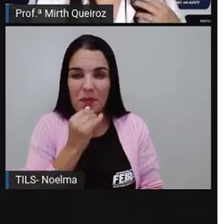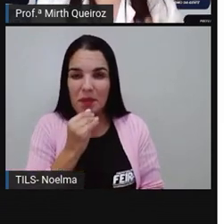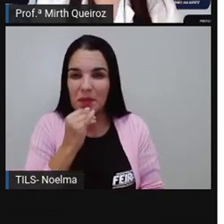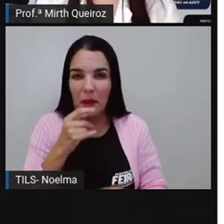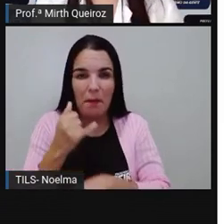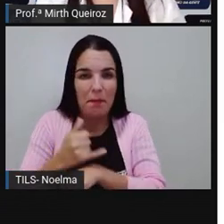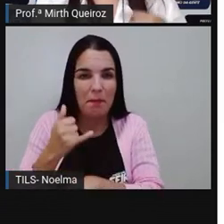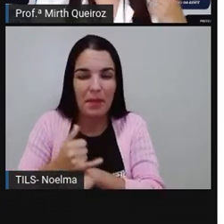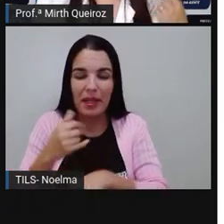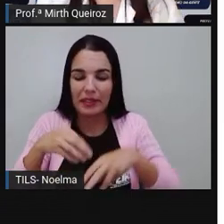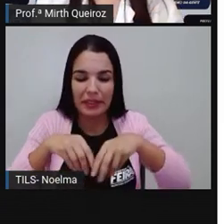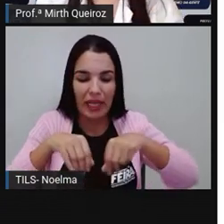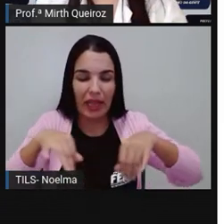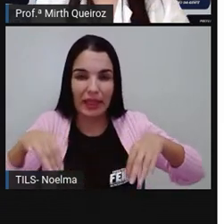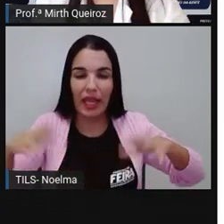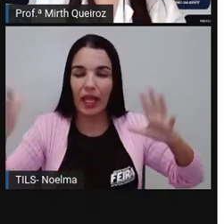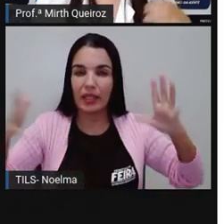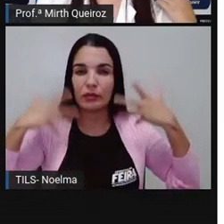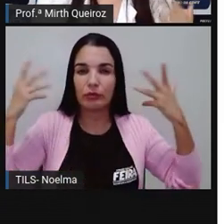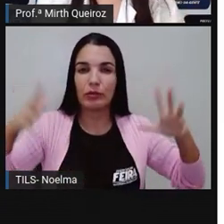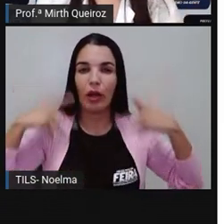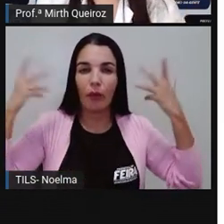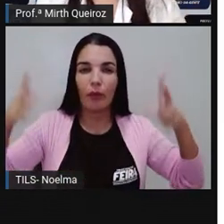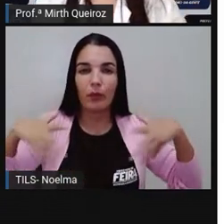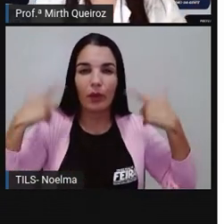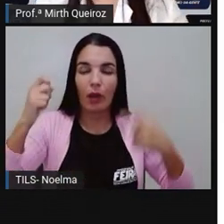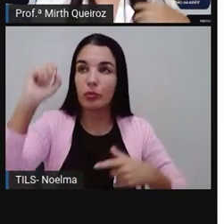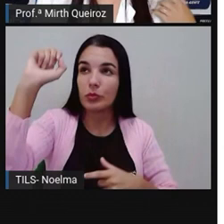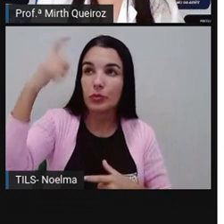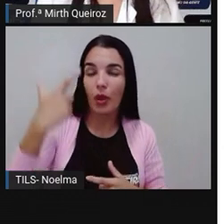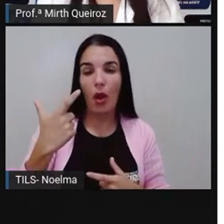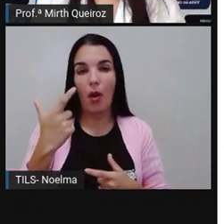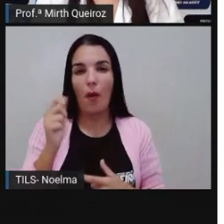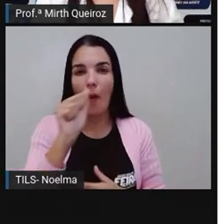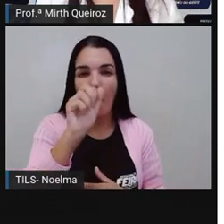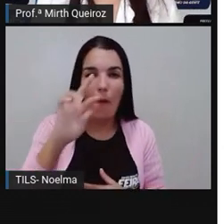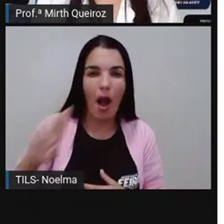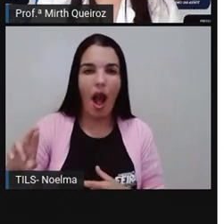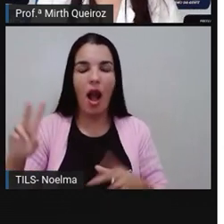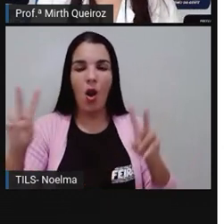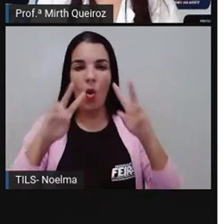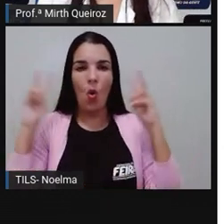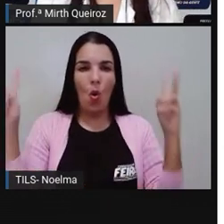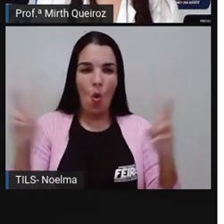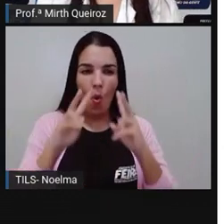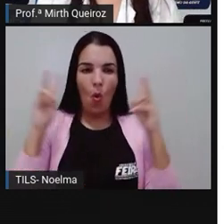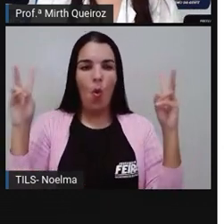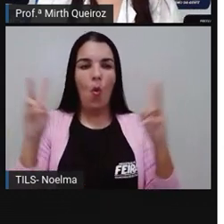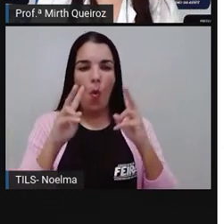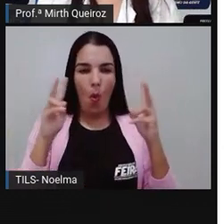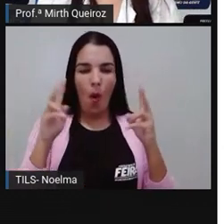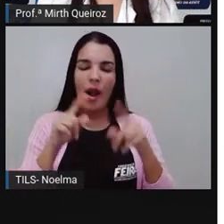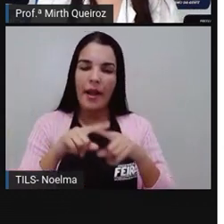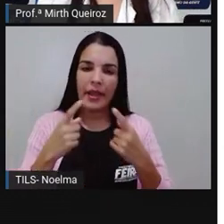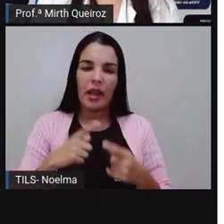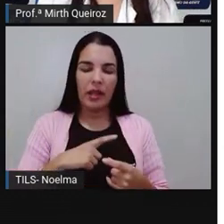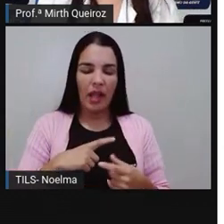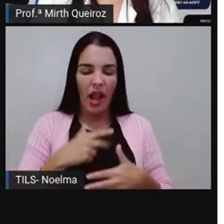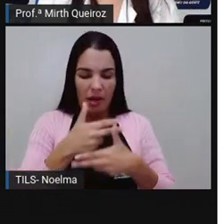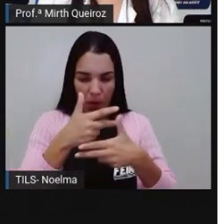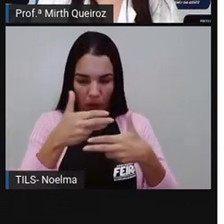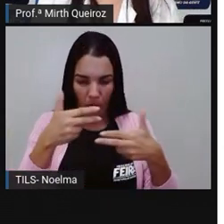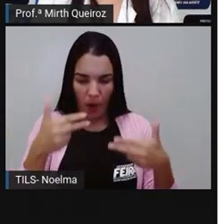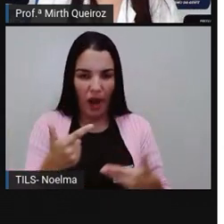pedras, do solo, do clima, da própria luz solar, do ar, do vento, certo? Esses fatores aí, esses